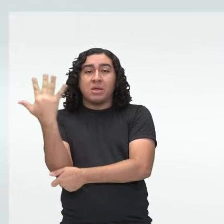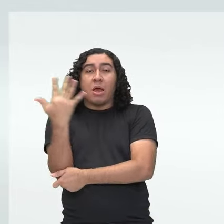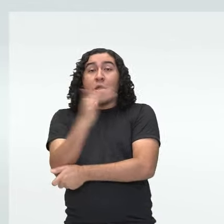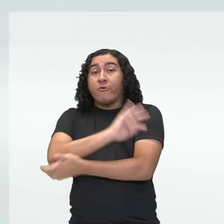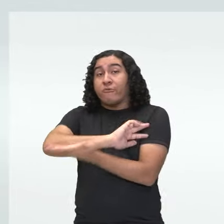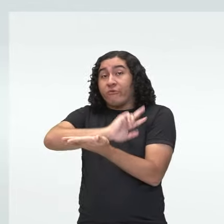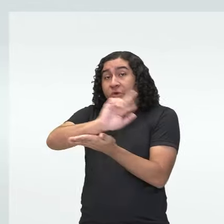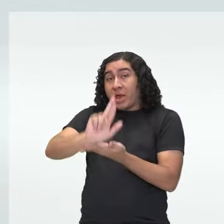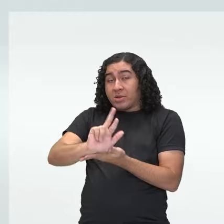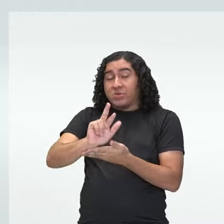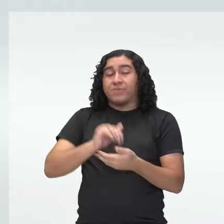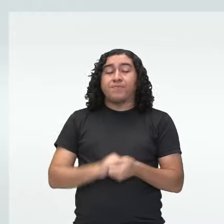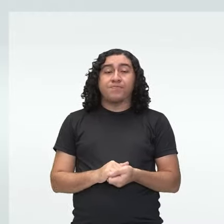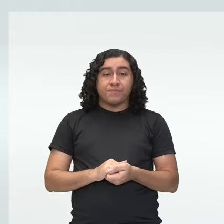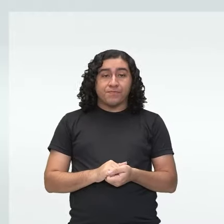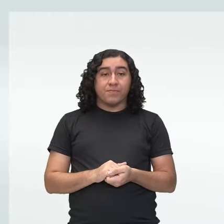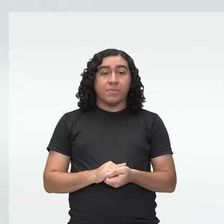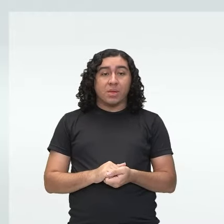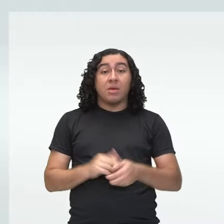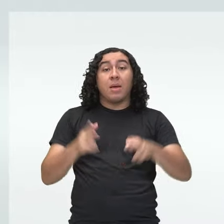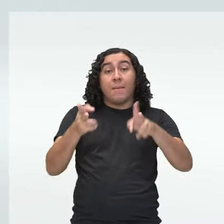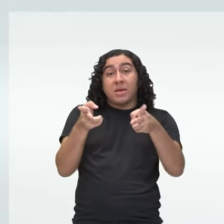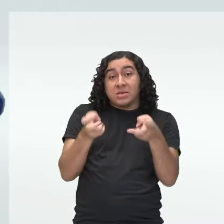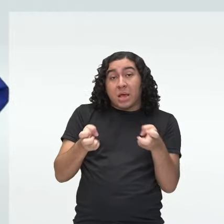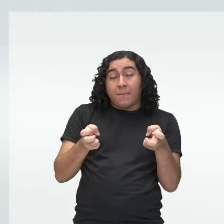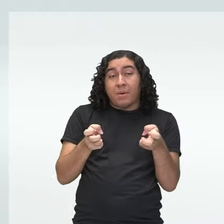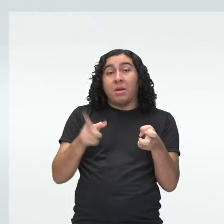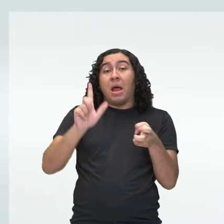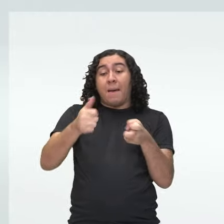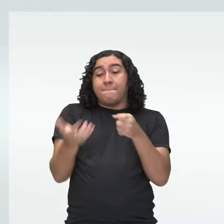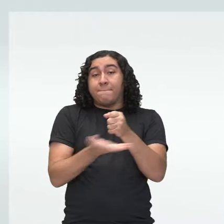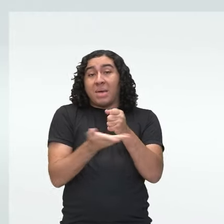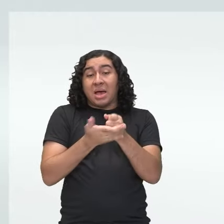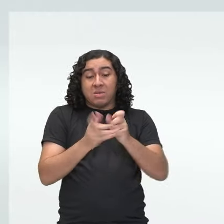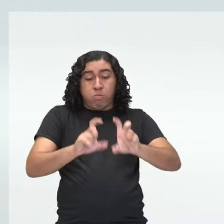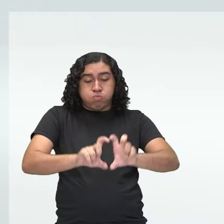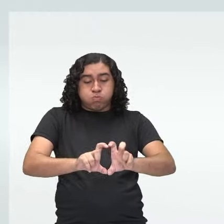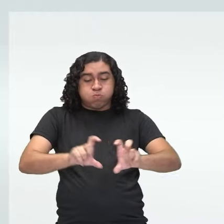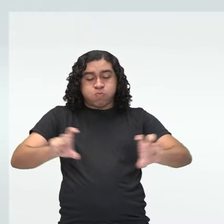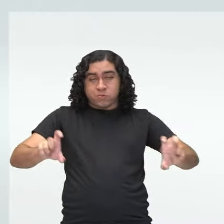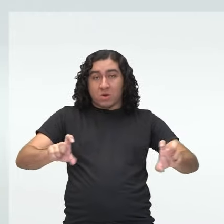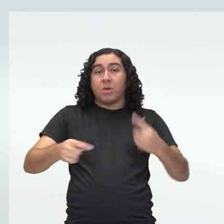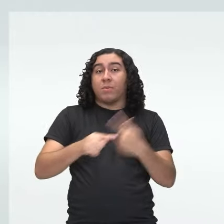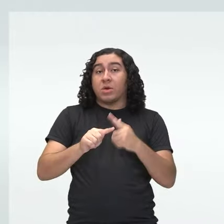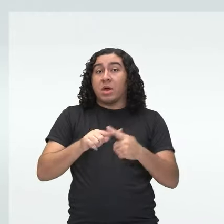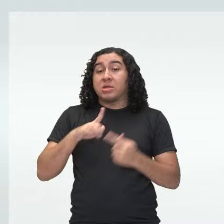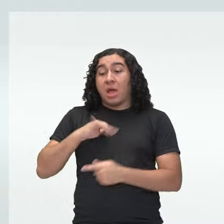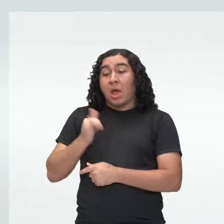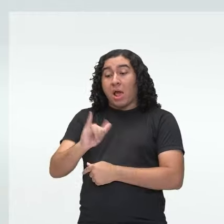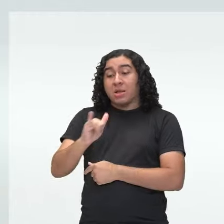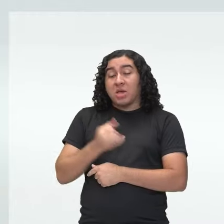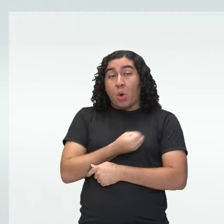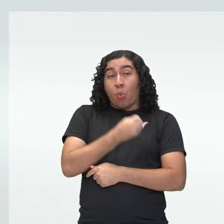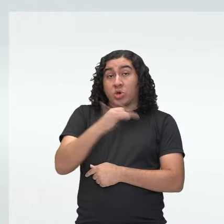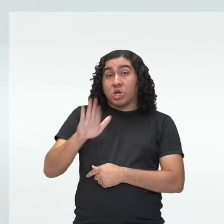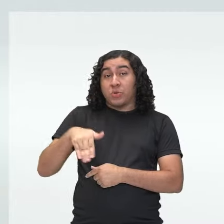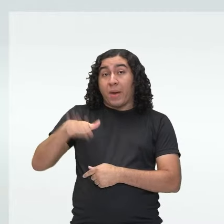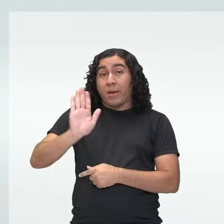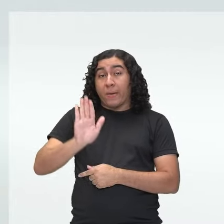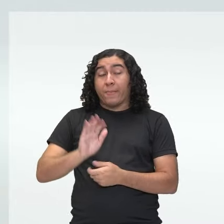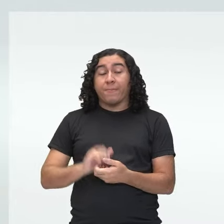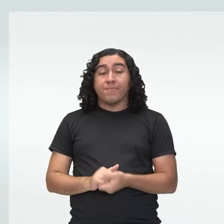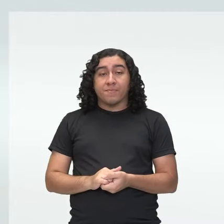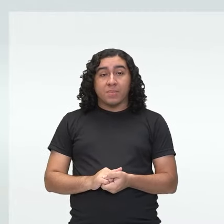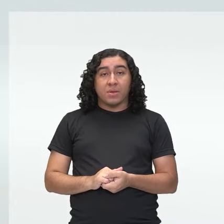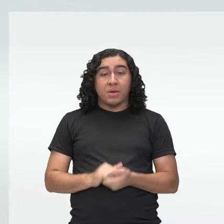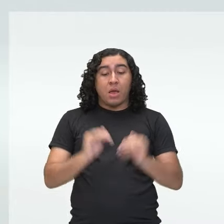Observem que eles apresentam aqui uma base maior, né? Porque eles produzem ali uma quantidade maior de energia. E aqui eu tenho os